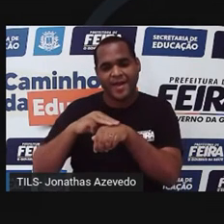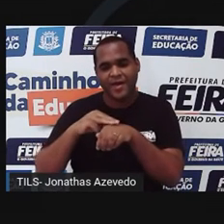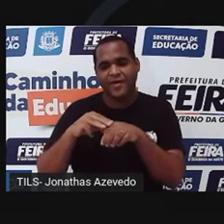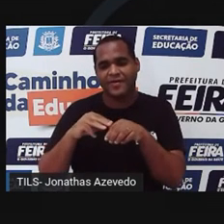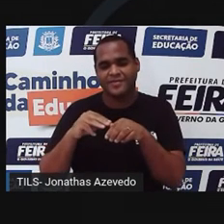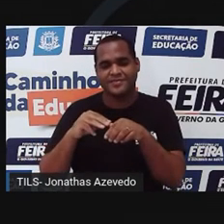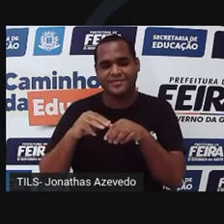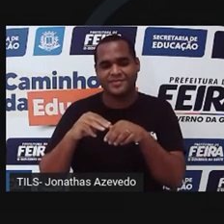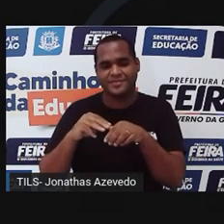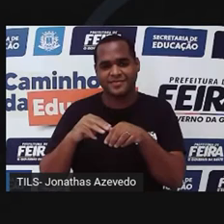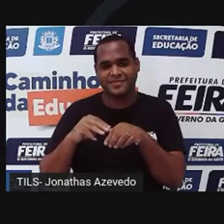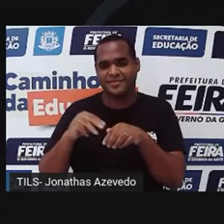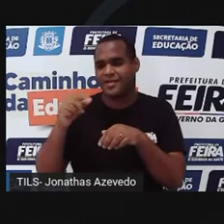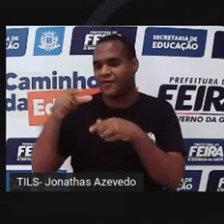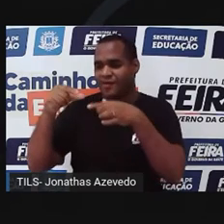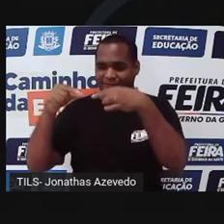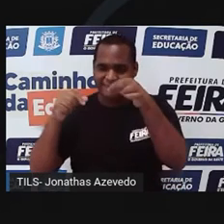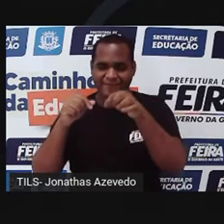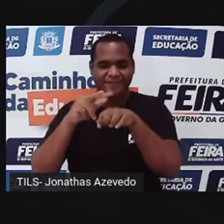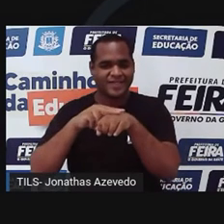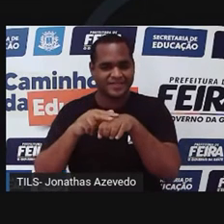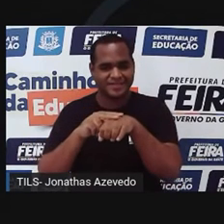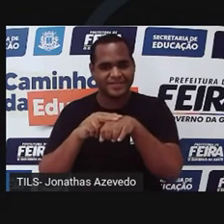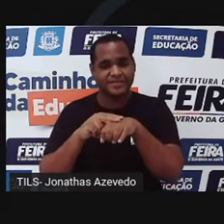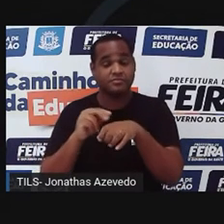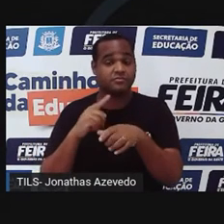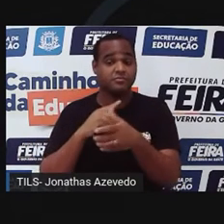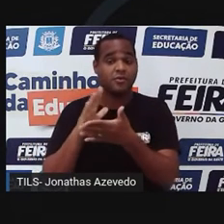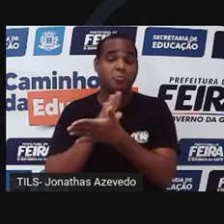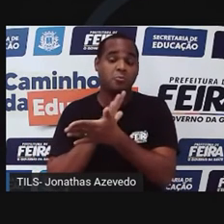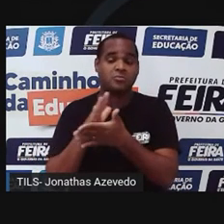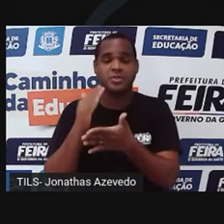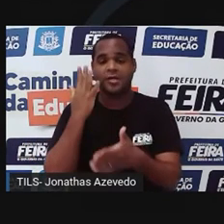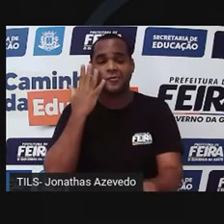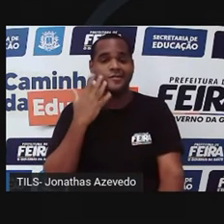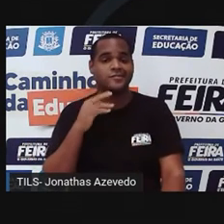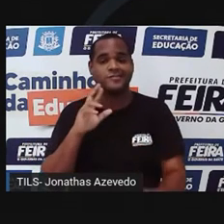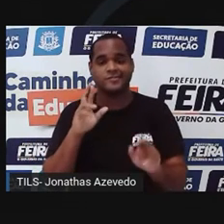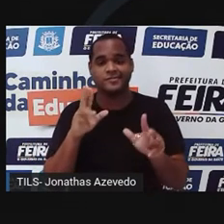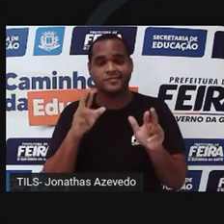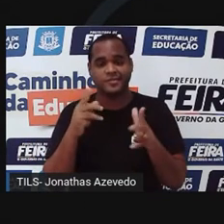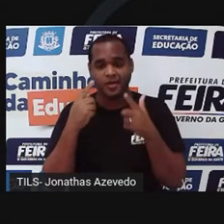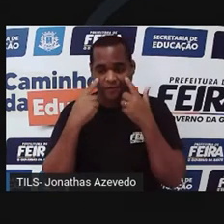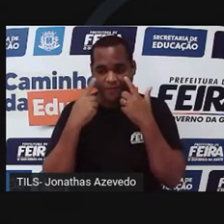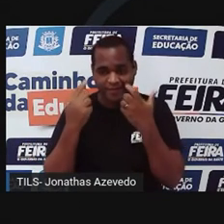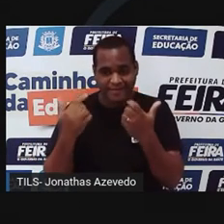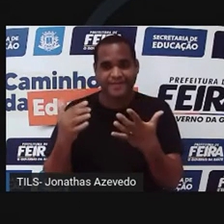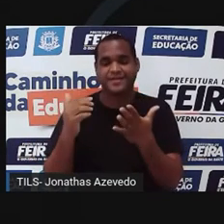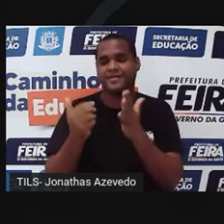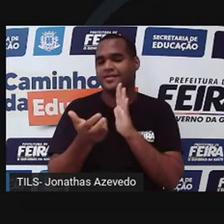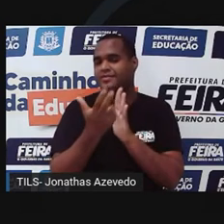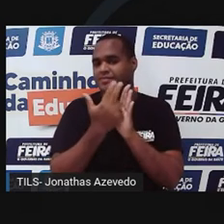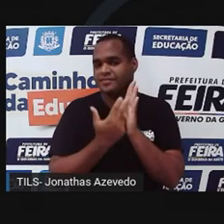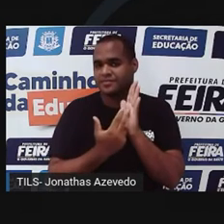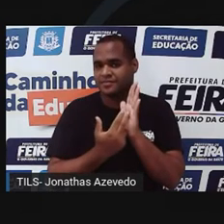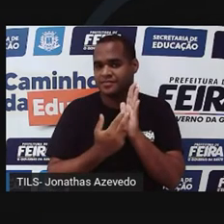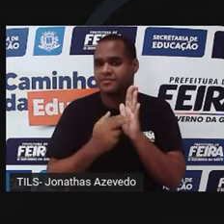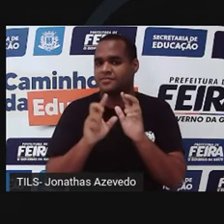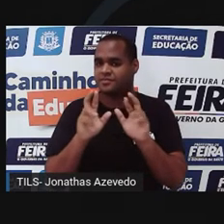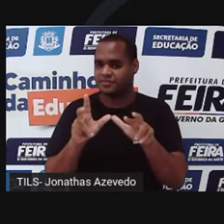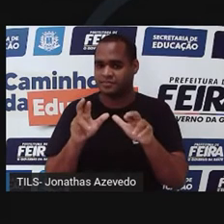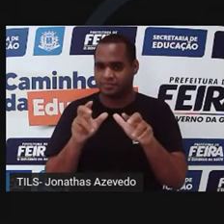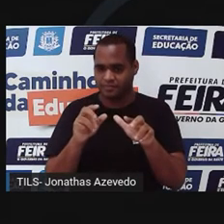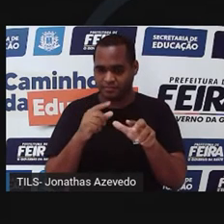as folhas são verdes, e algumas crianças não enxergam isso. E elas desenham da maneira como elas estão enxergando.